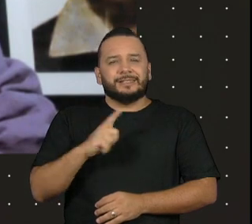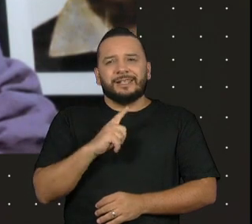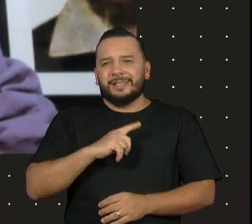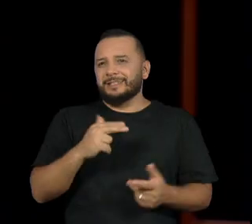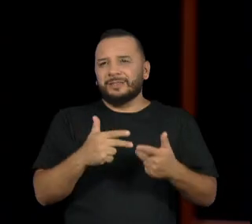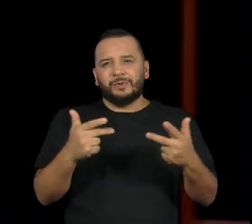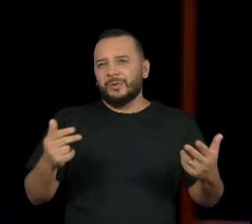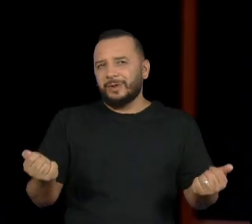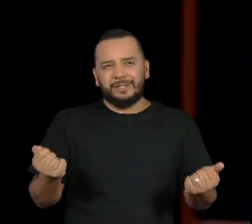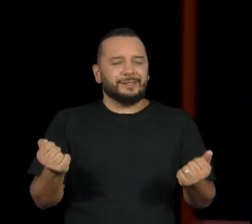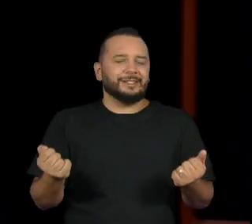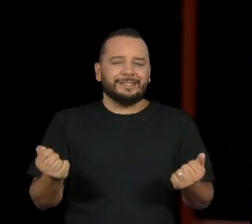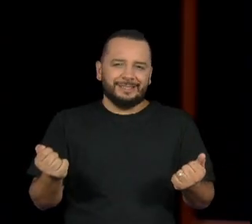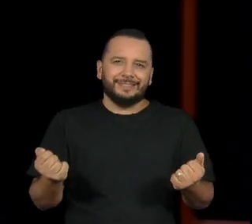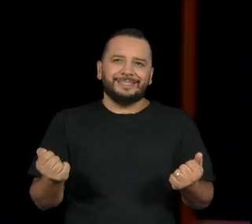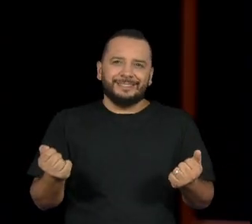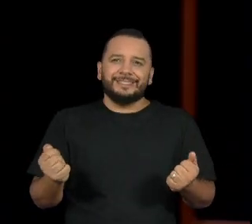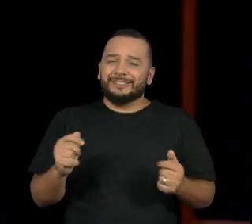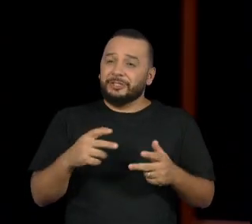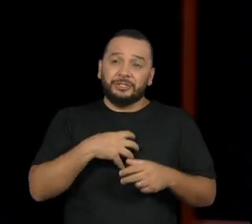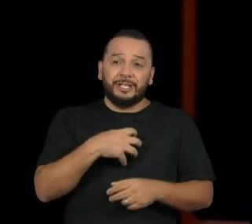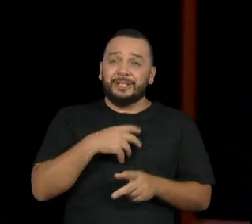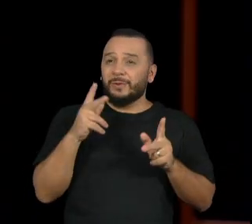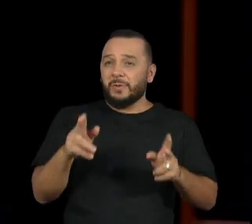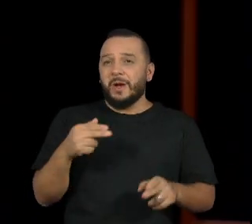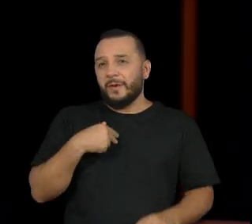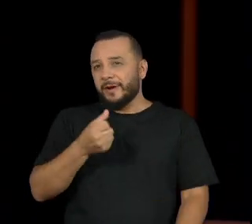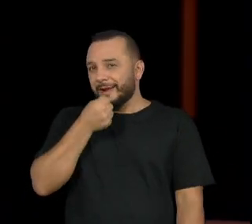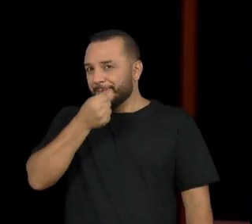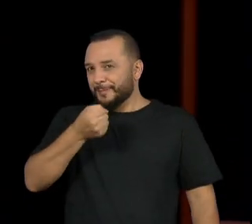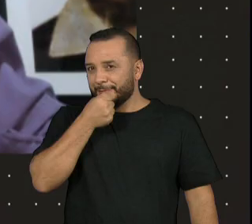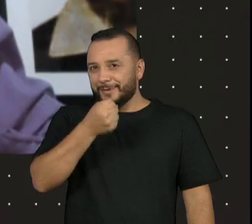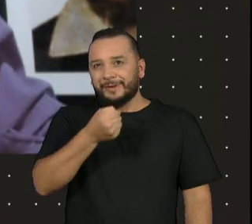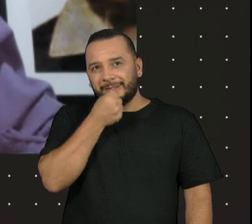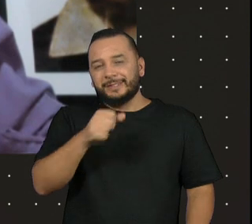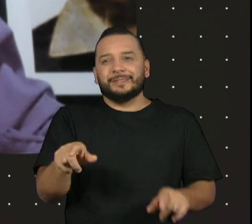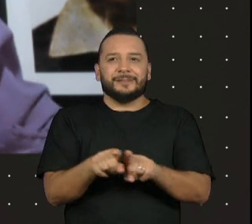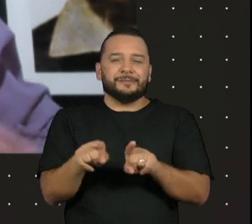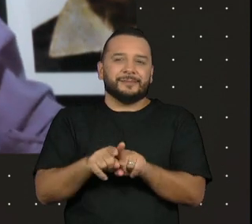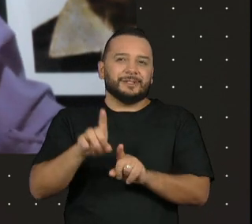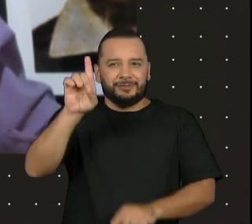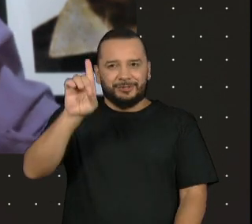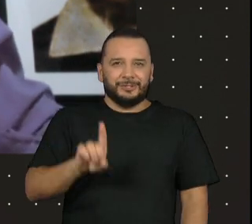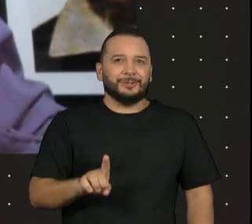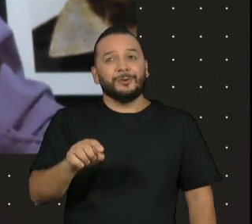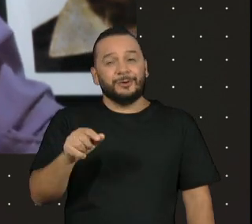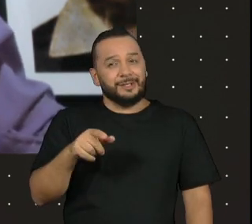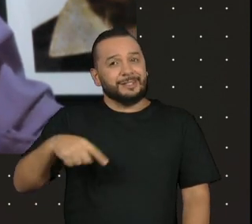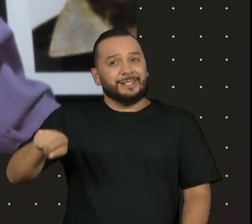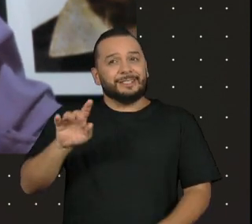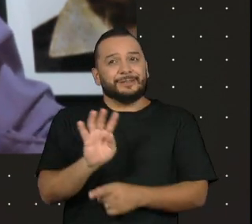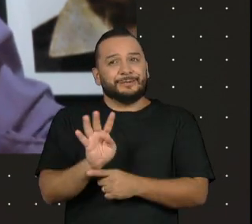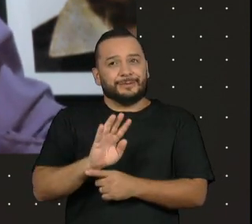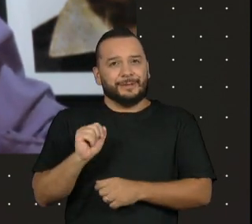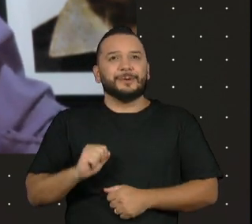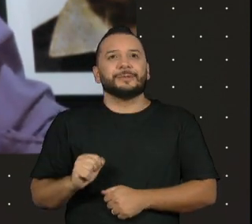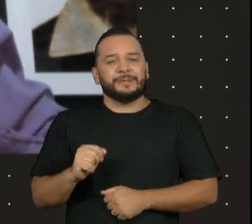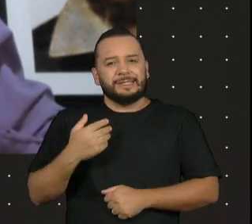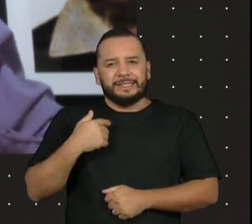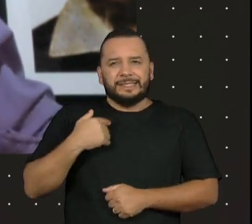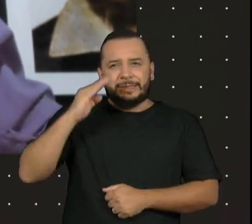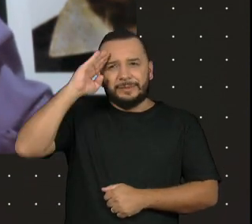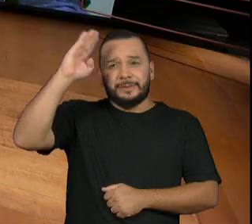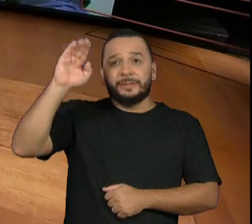repórter, como diretor também nesses filmes. Principalmente